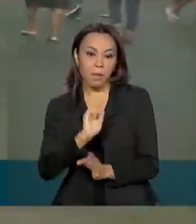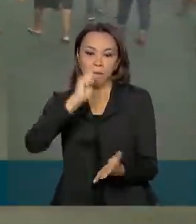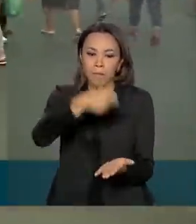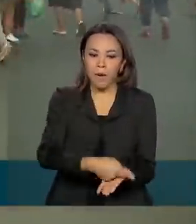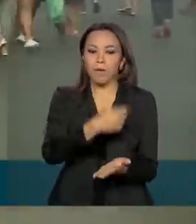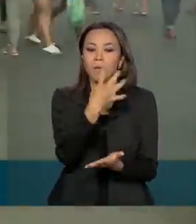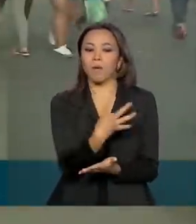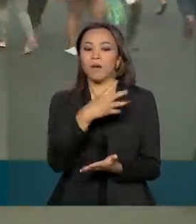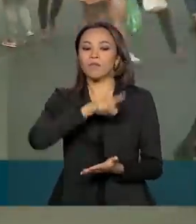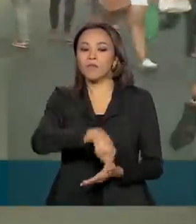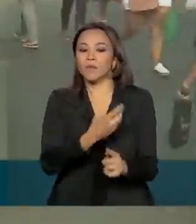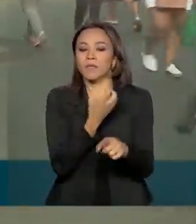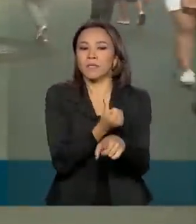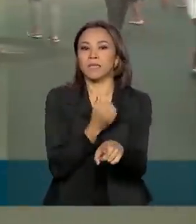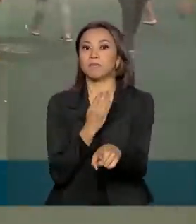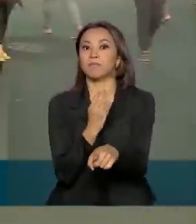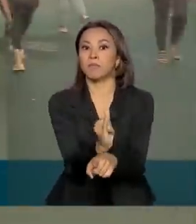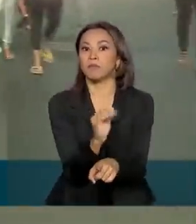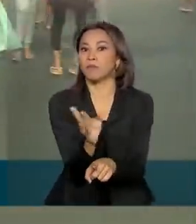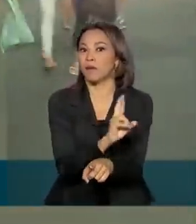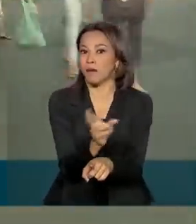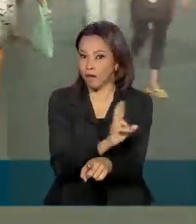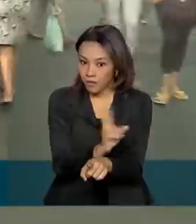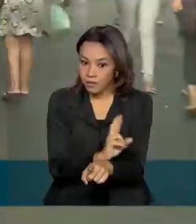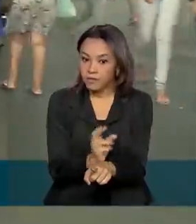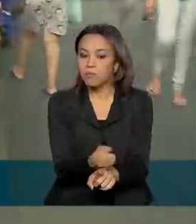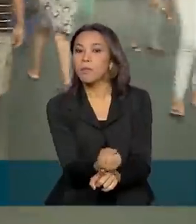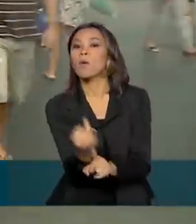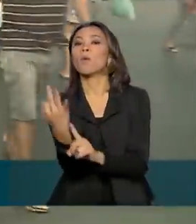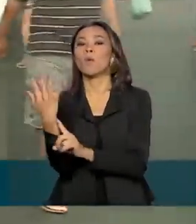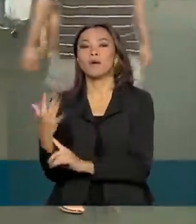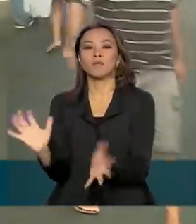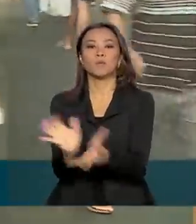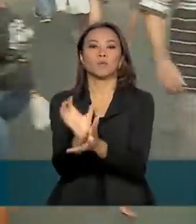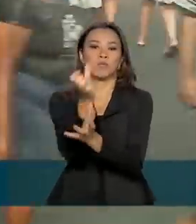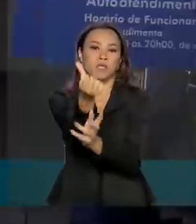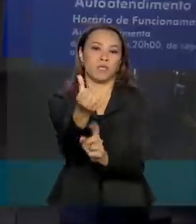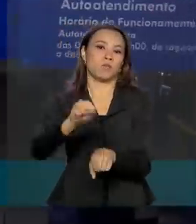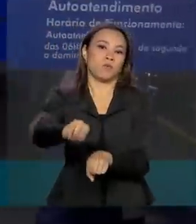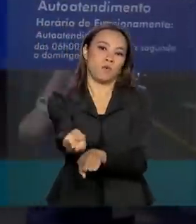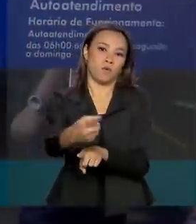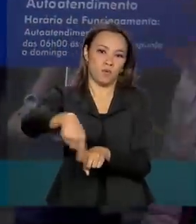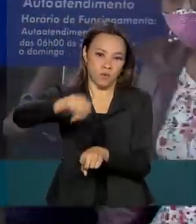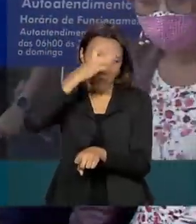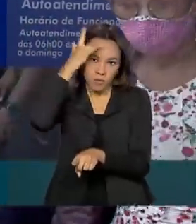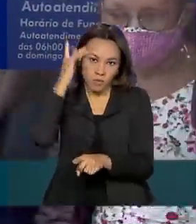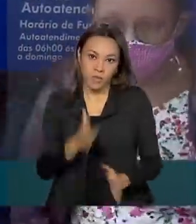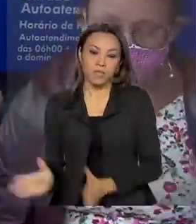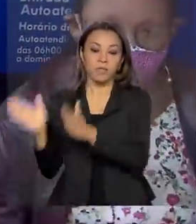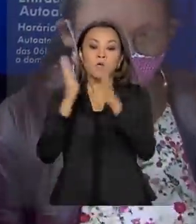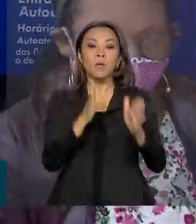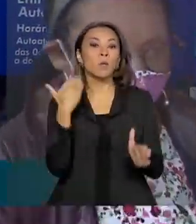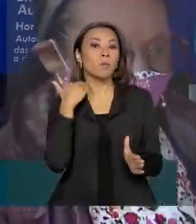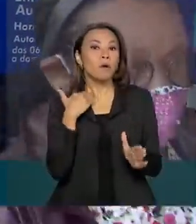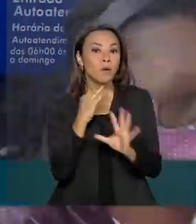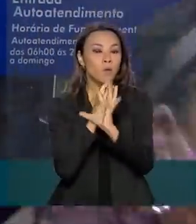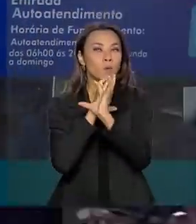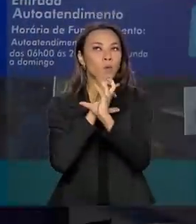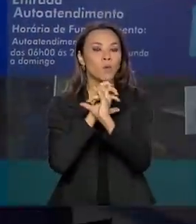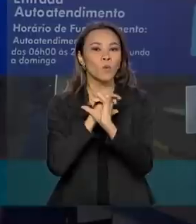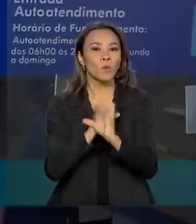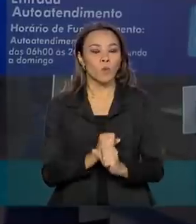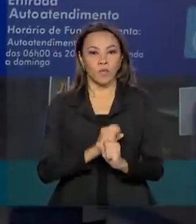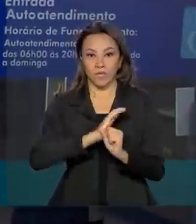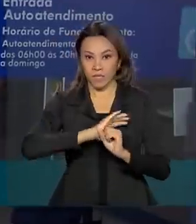,6 bilhões de reais a 6 milhões de pessoas. A Caixa calcula que 7 em